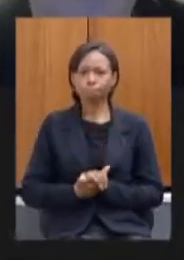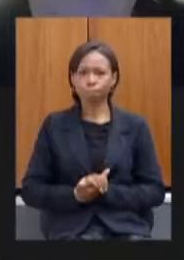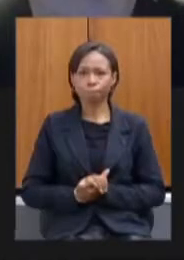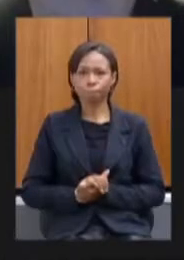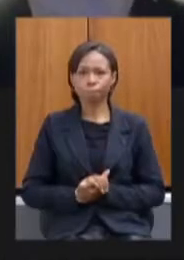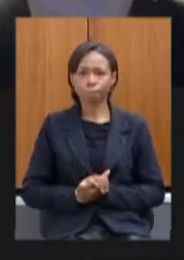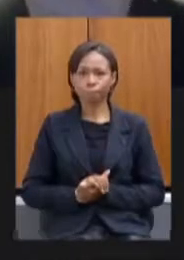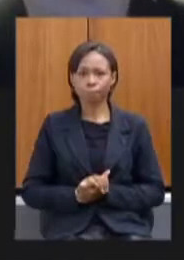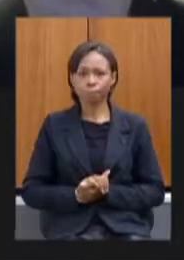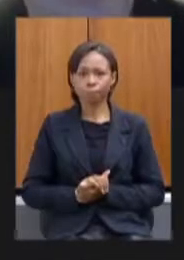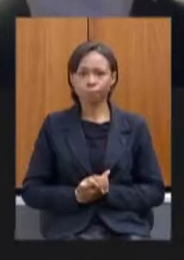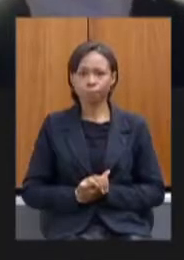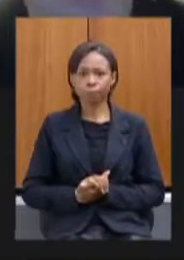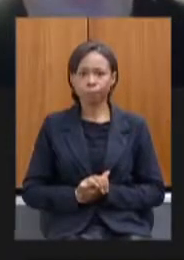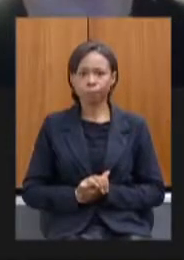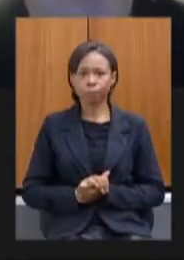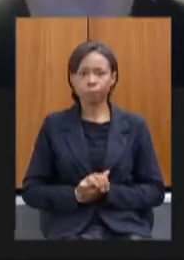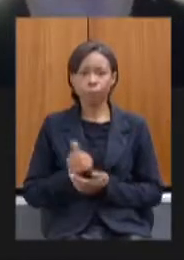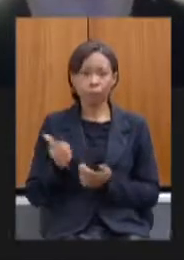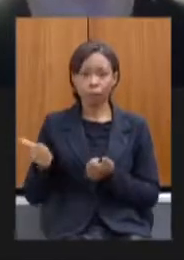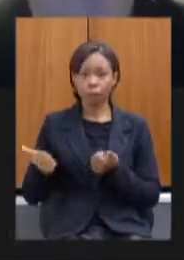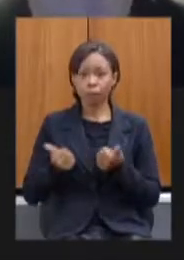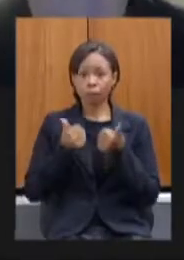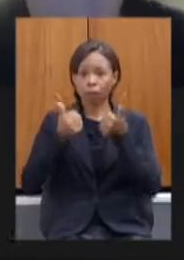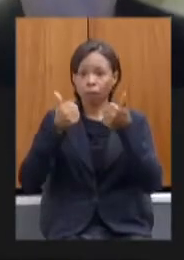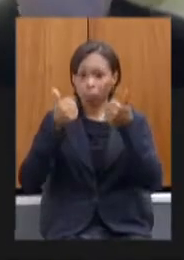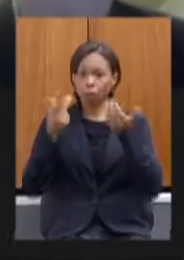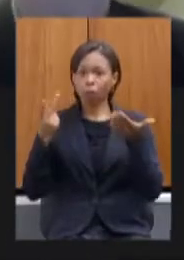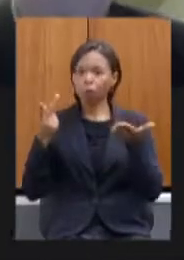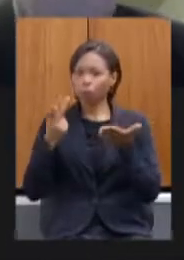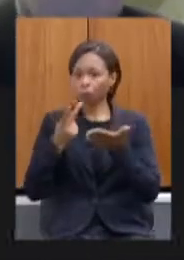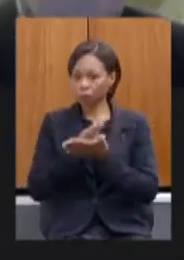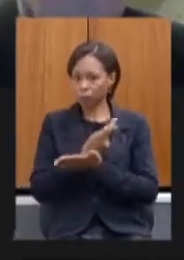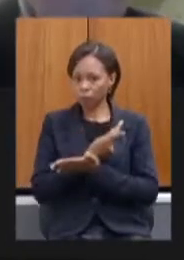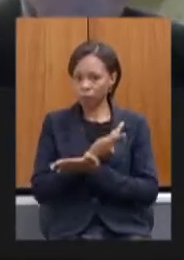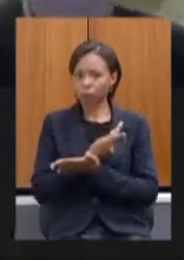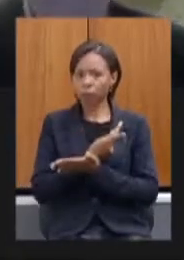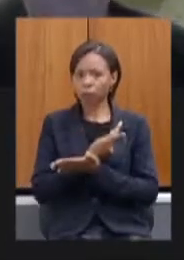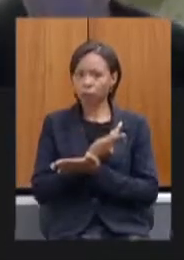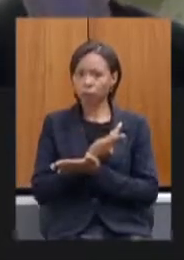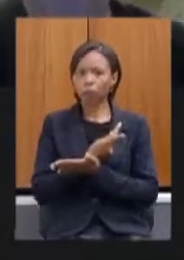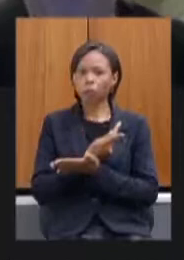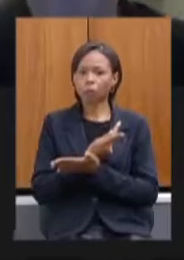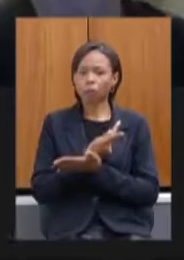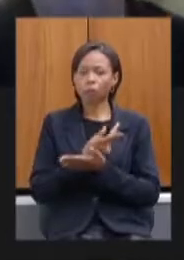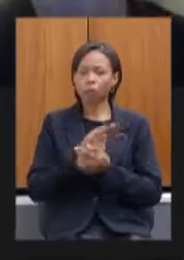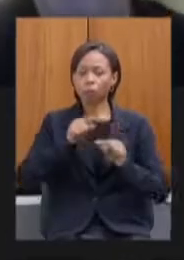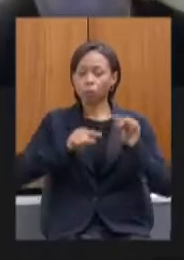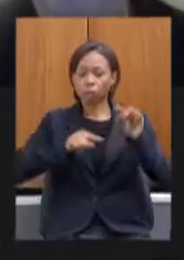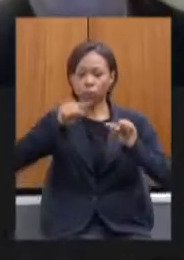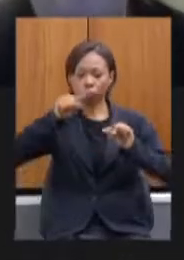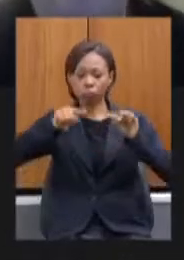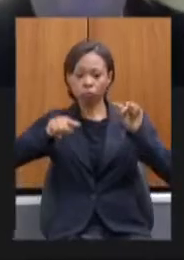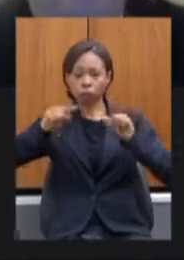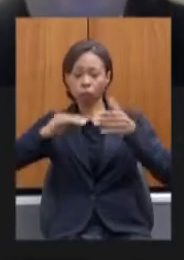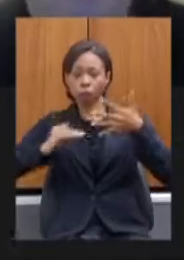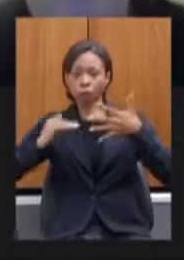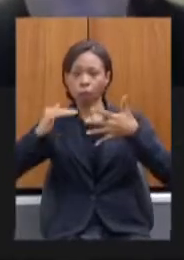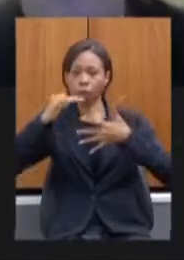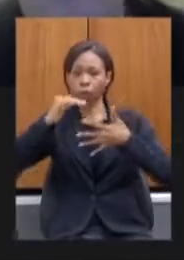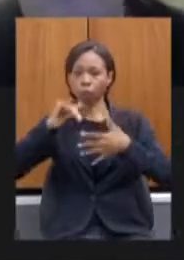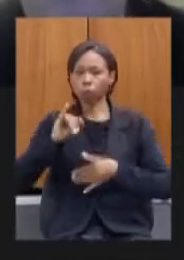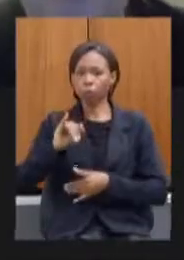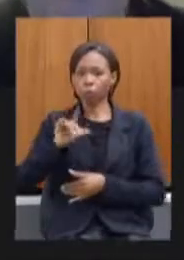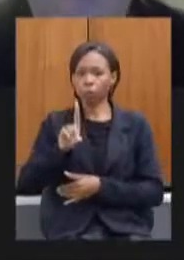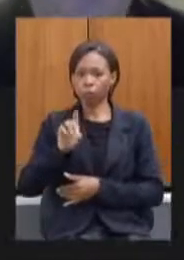isso essa melhora aconteceu em todos os níveis do ideb próximo